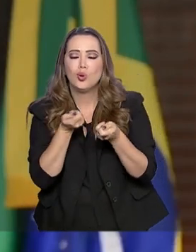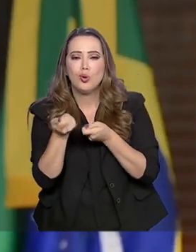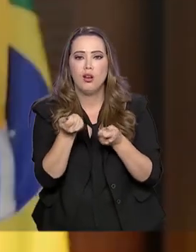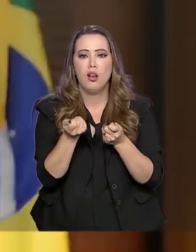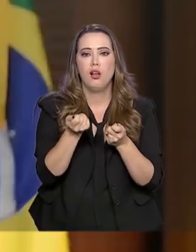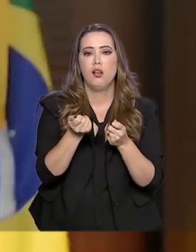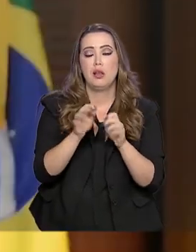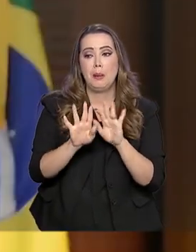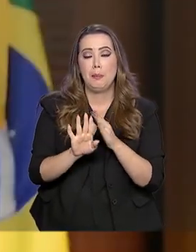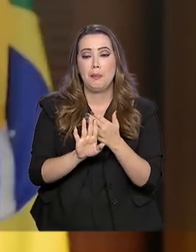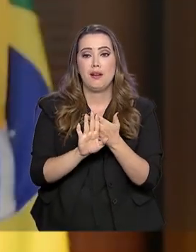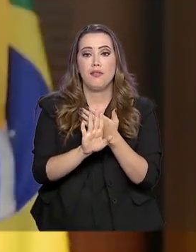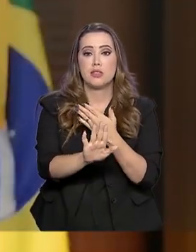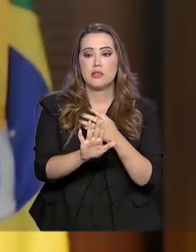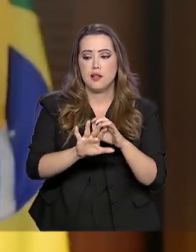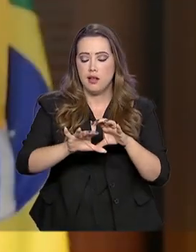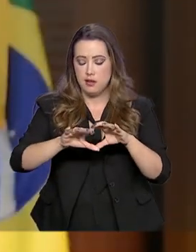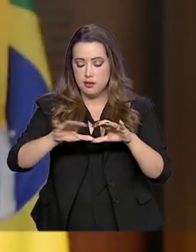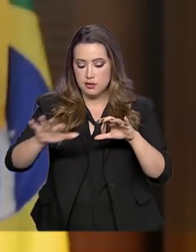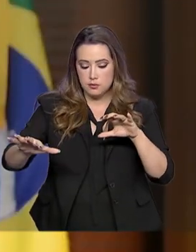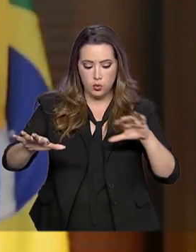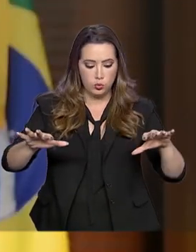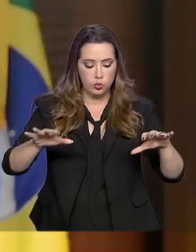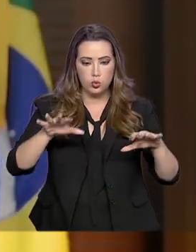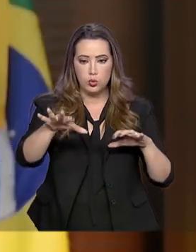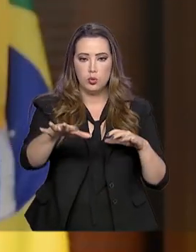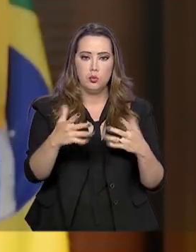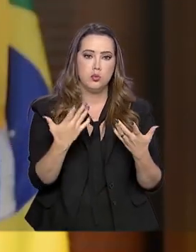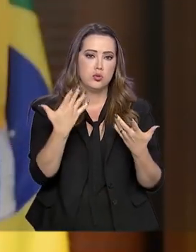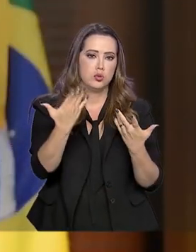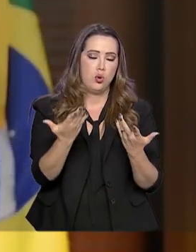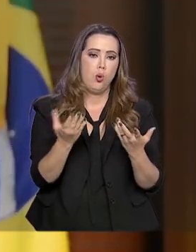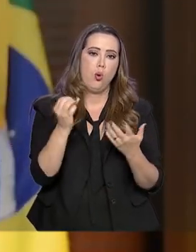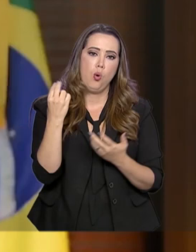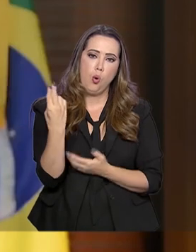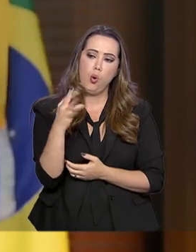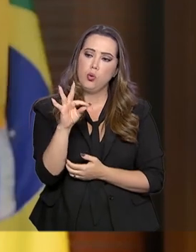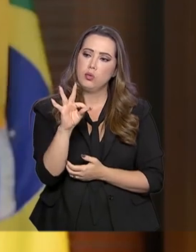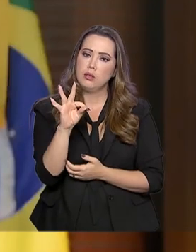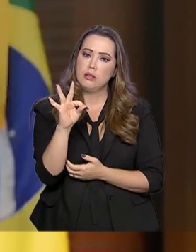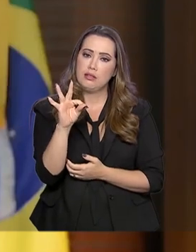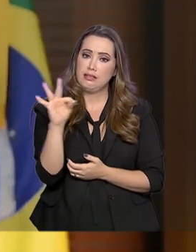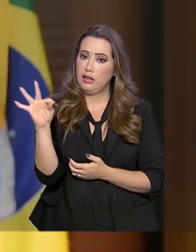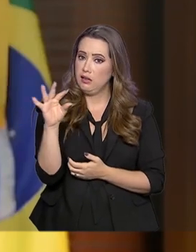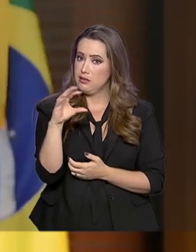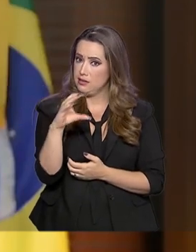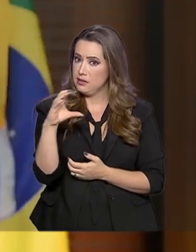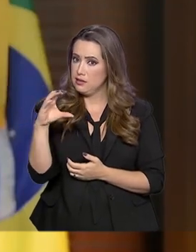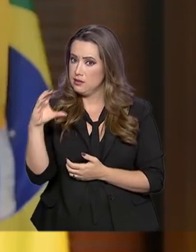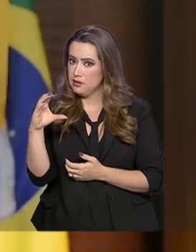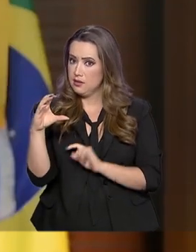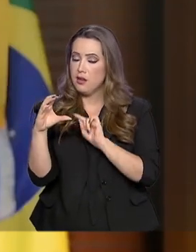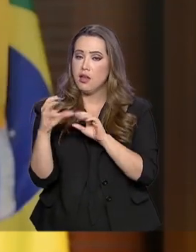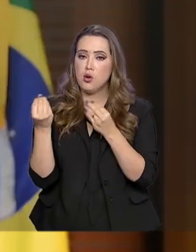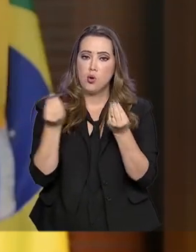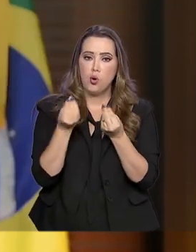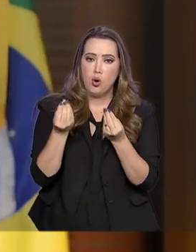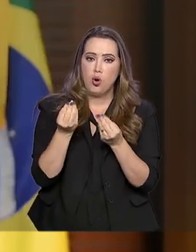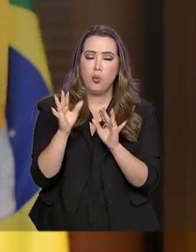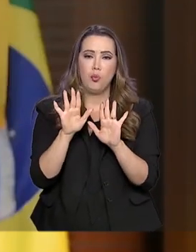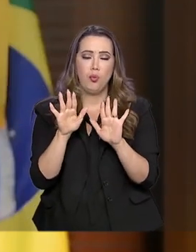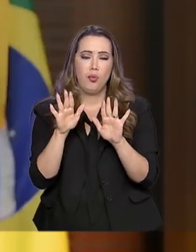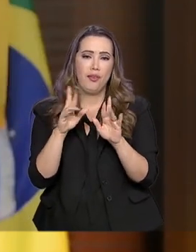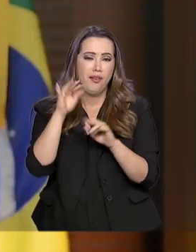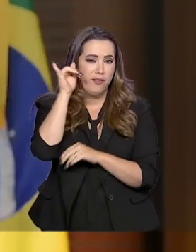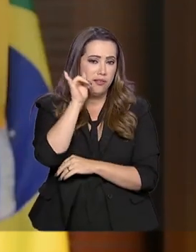solução. Ou, até mesmo, trabalhos de conclusão da matéria e minimizar aglomerações, reuniões,